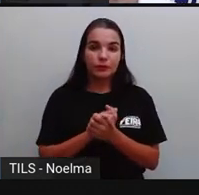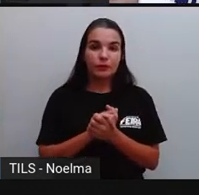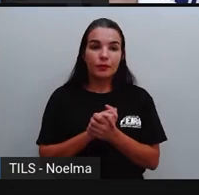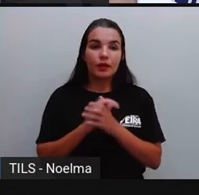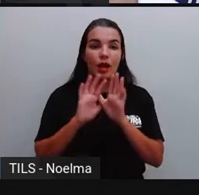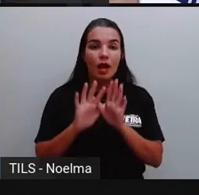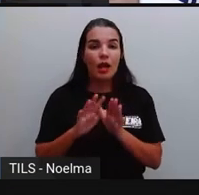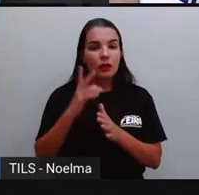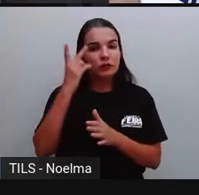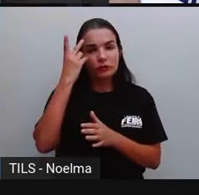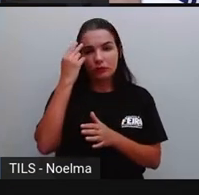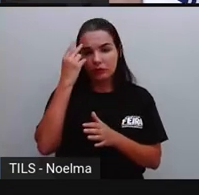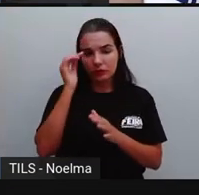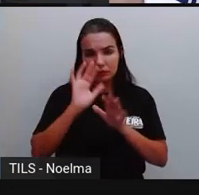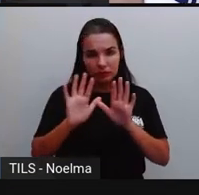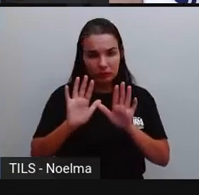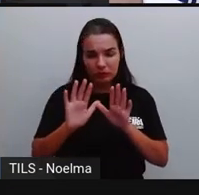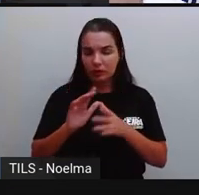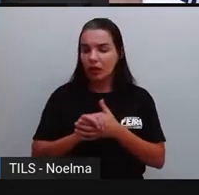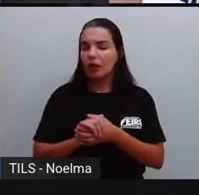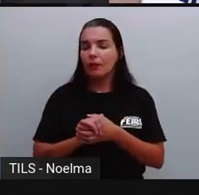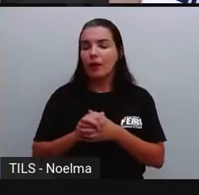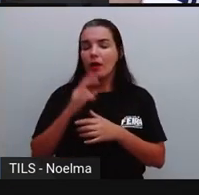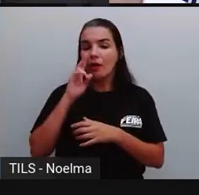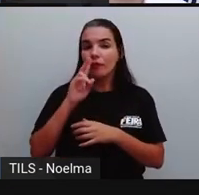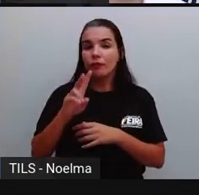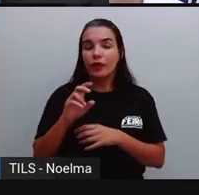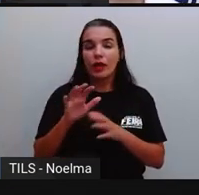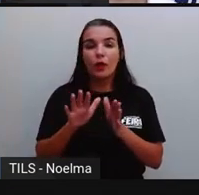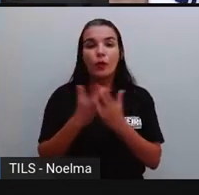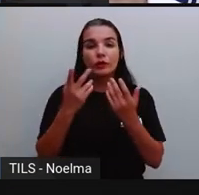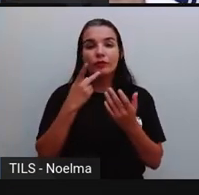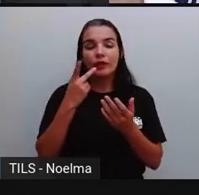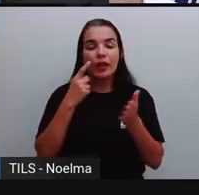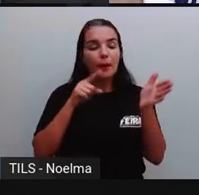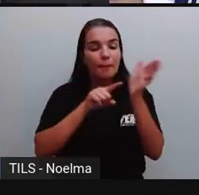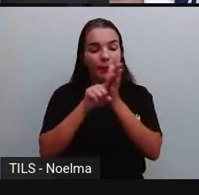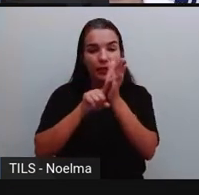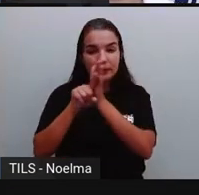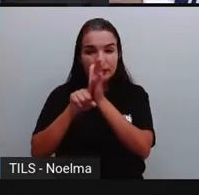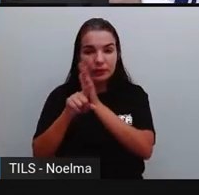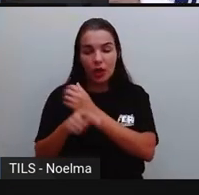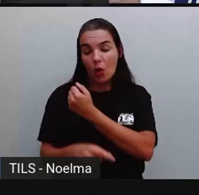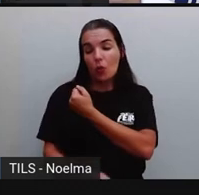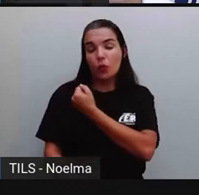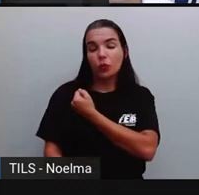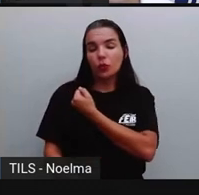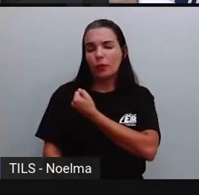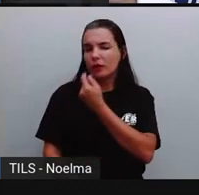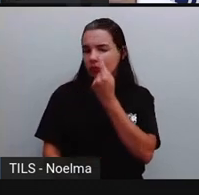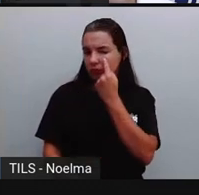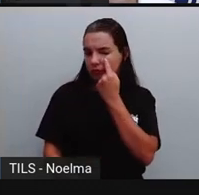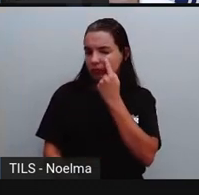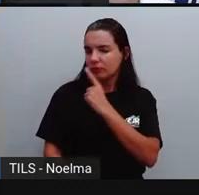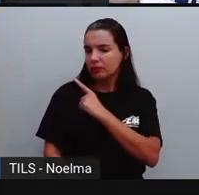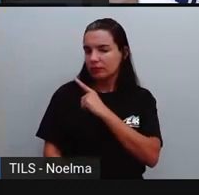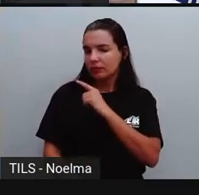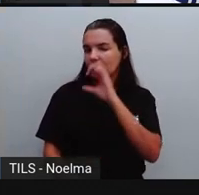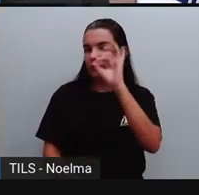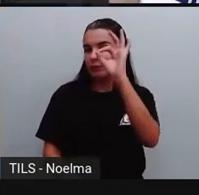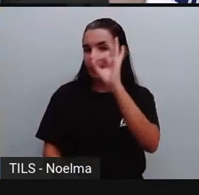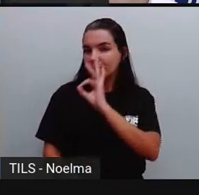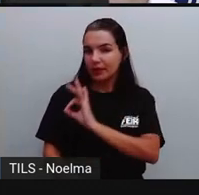comum a gente ver, principalmente quando a gente fala de pesquisa, esses números, né, aparecerem aí em forma